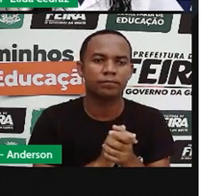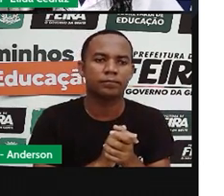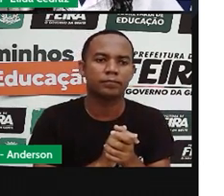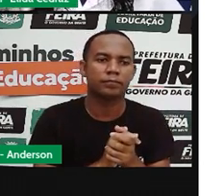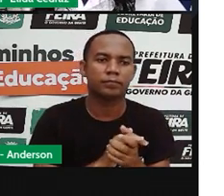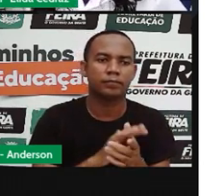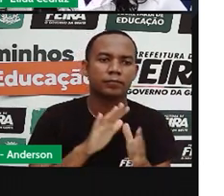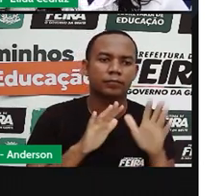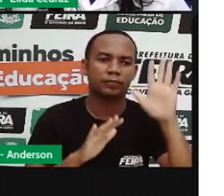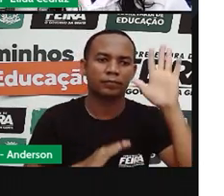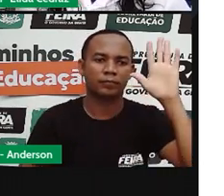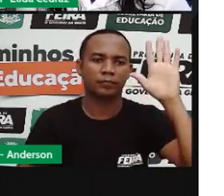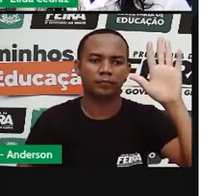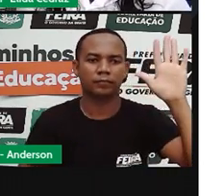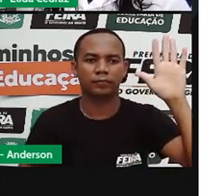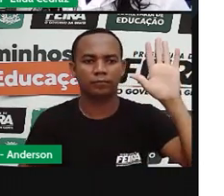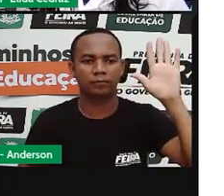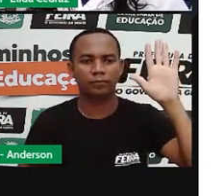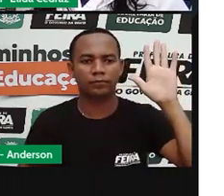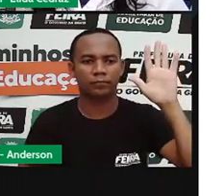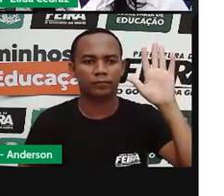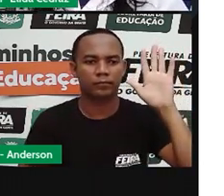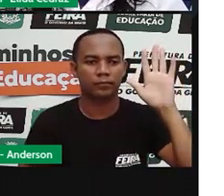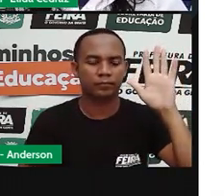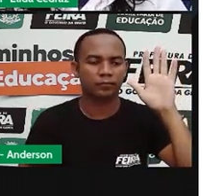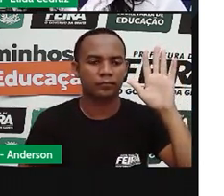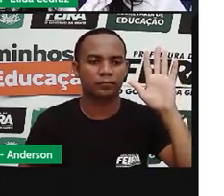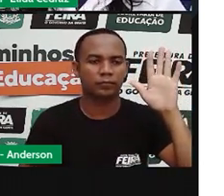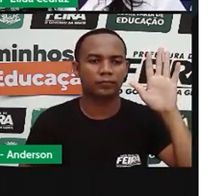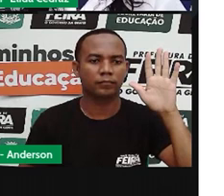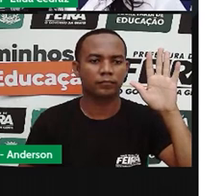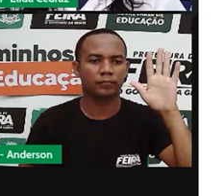Põe a mão direita do lado que o Sol nasce.